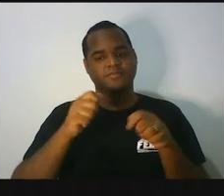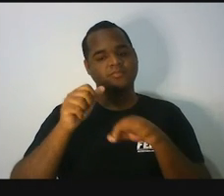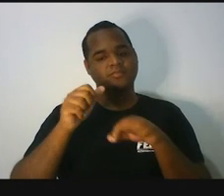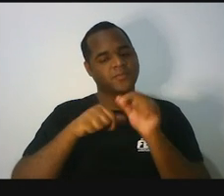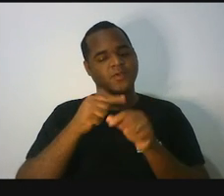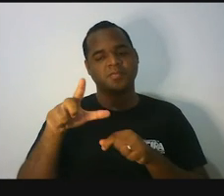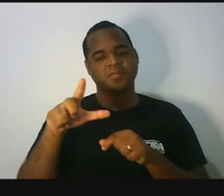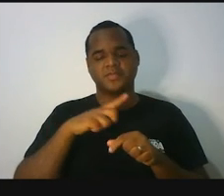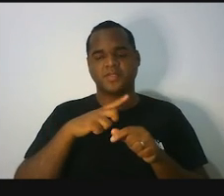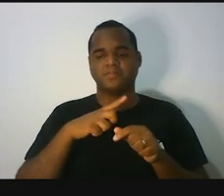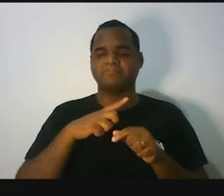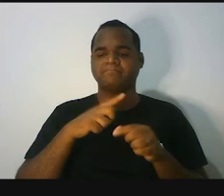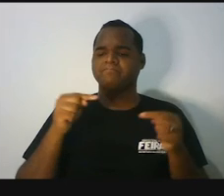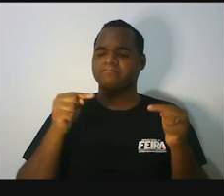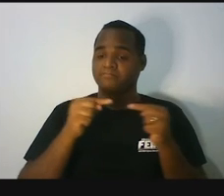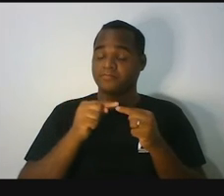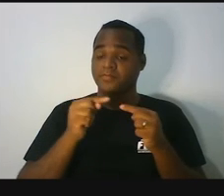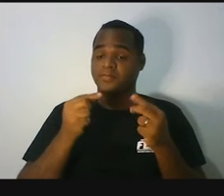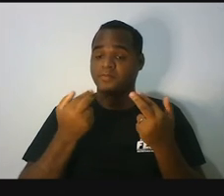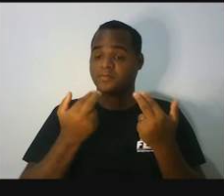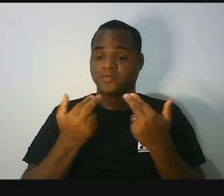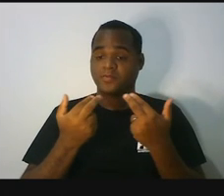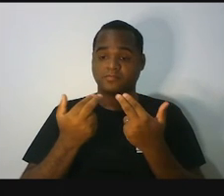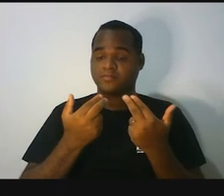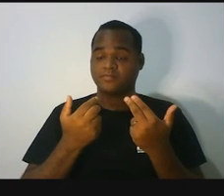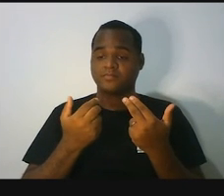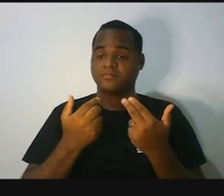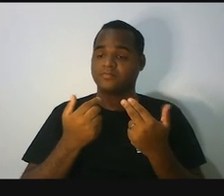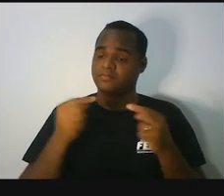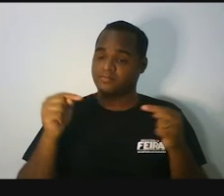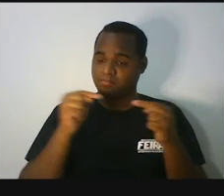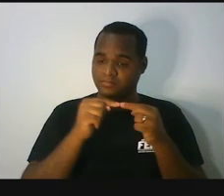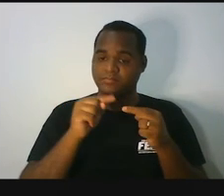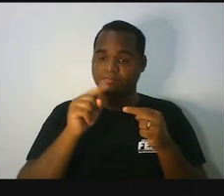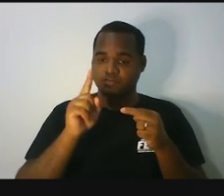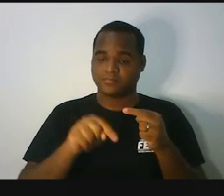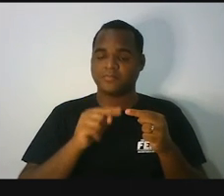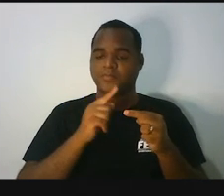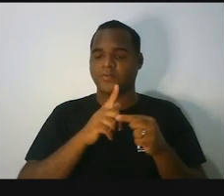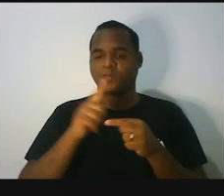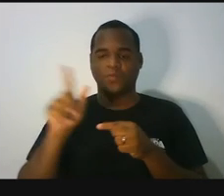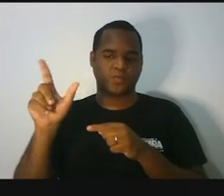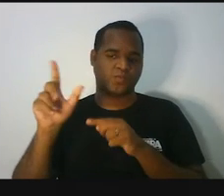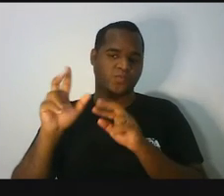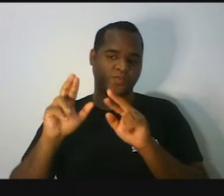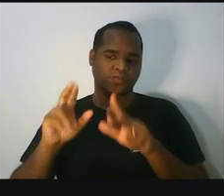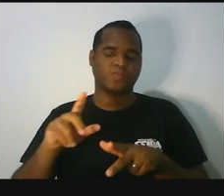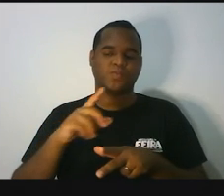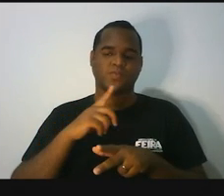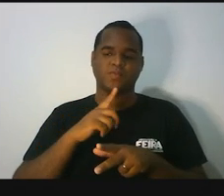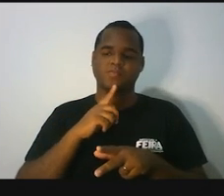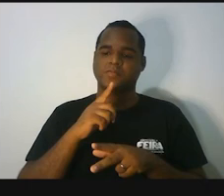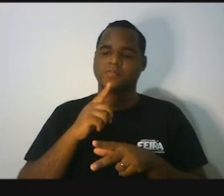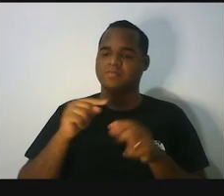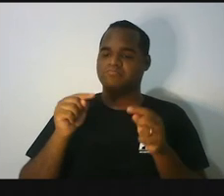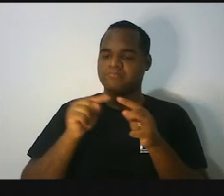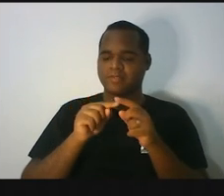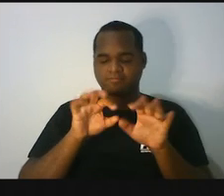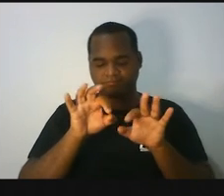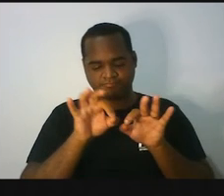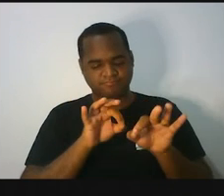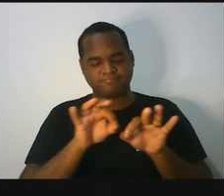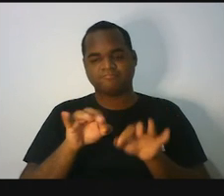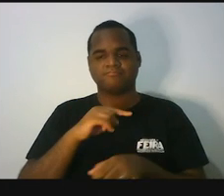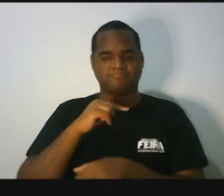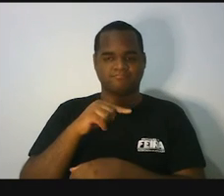isso é igual ao que está lá do outro lado do outro lado não tem o que a gente mexer em nada por enquanto